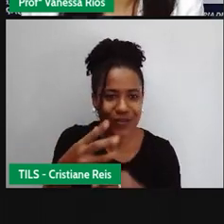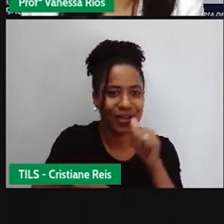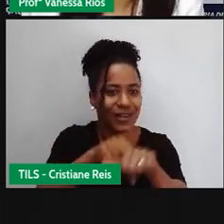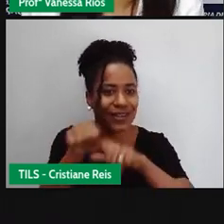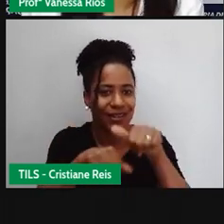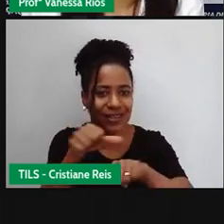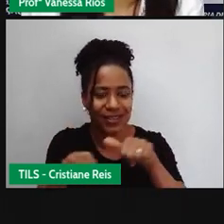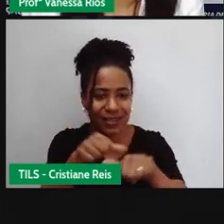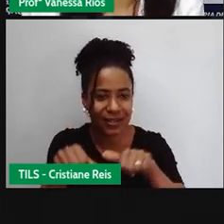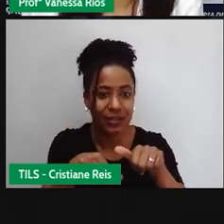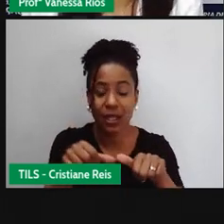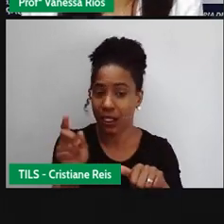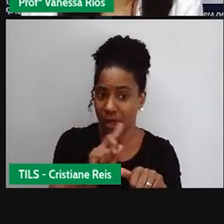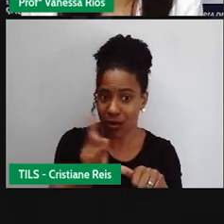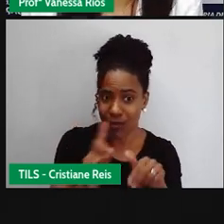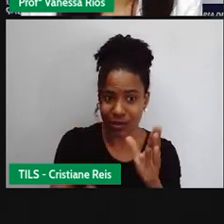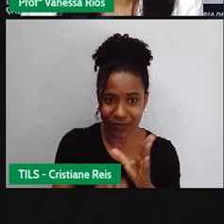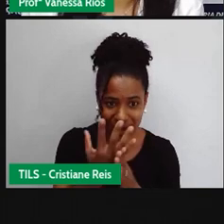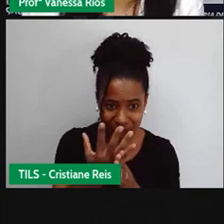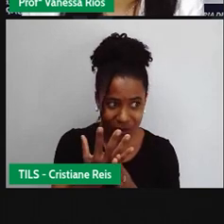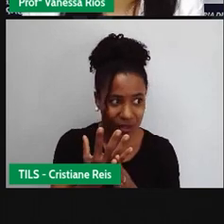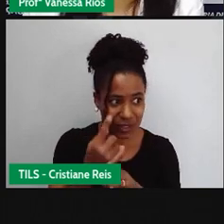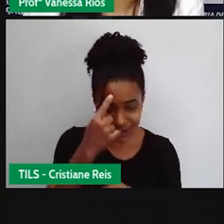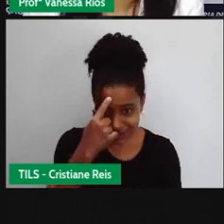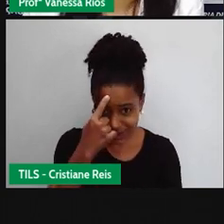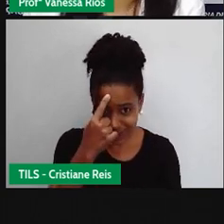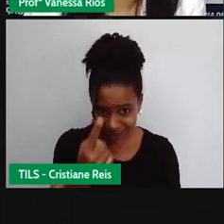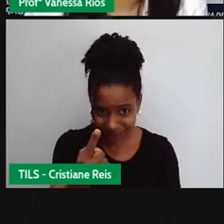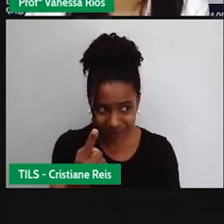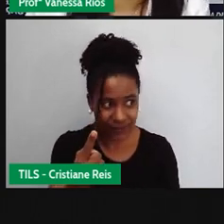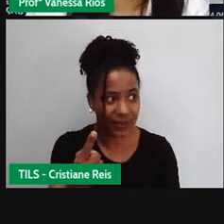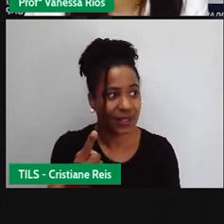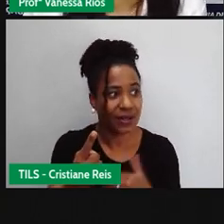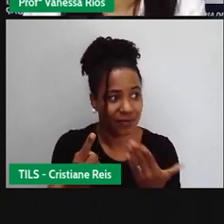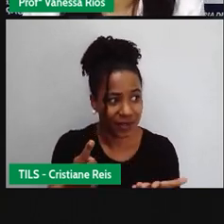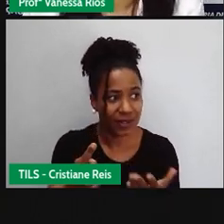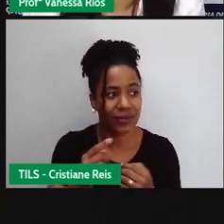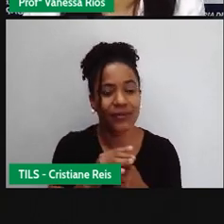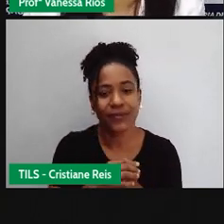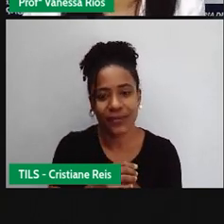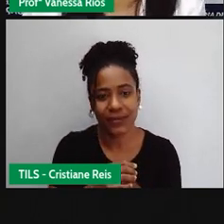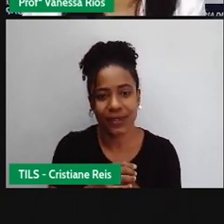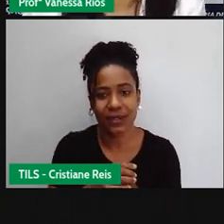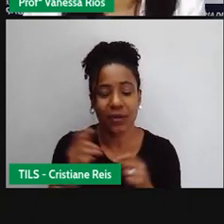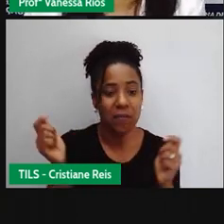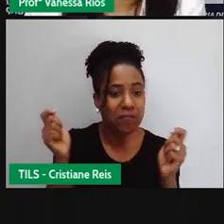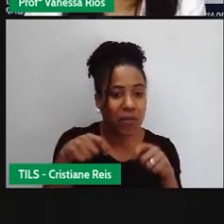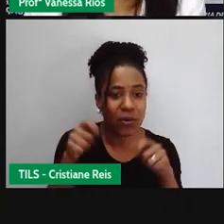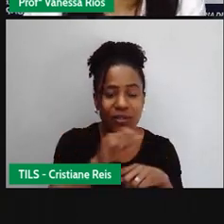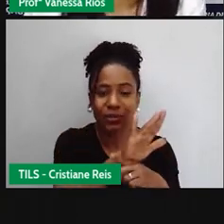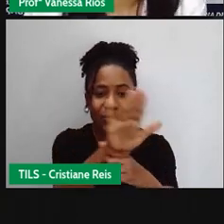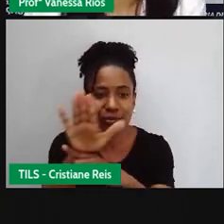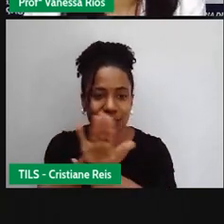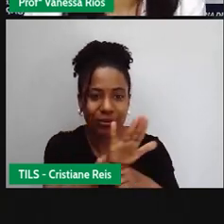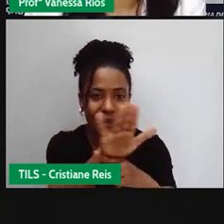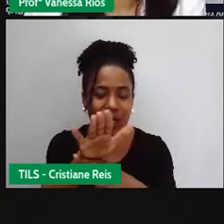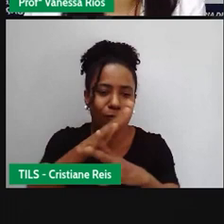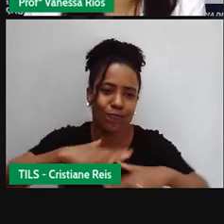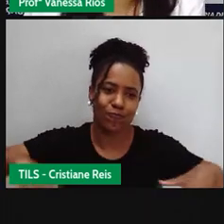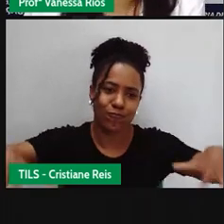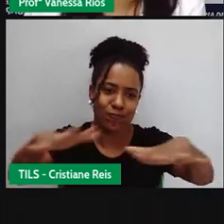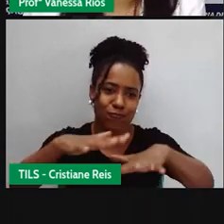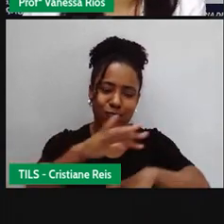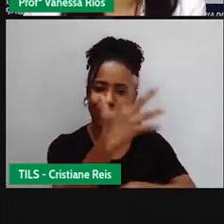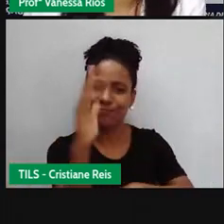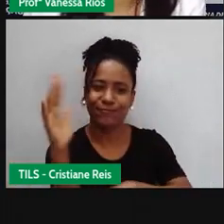a importância da energia solar. O quanto ela pode contribuir, né? Com o próprio meio ambiente e também com a